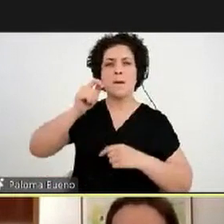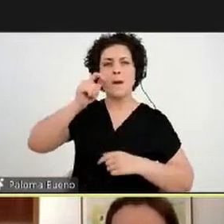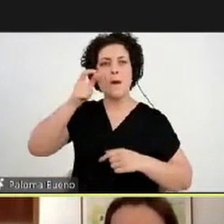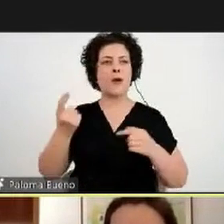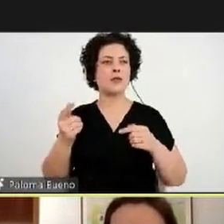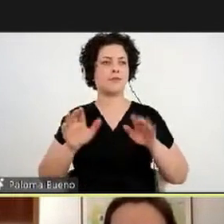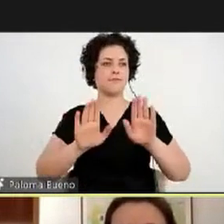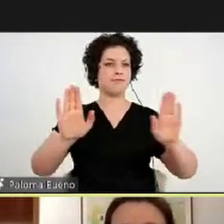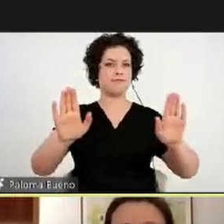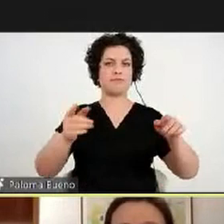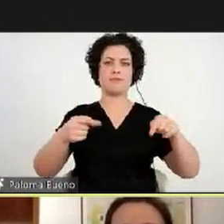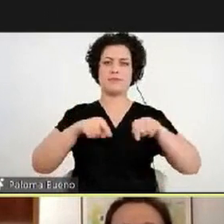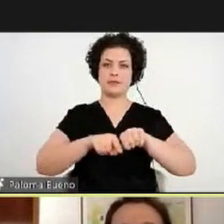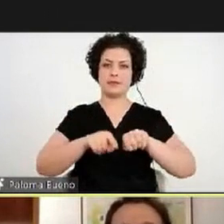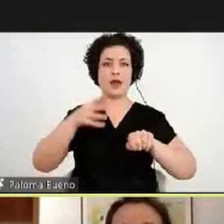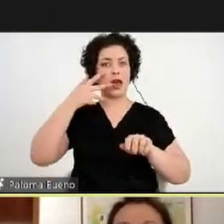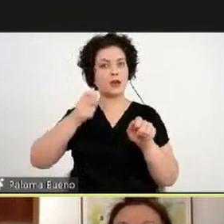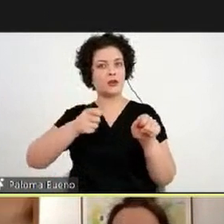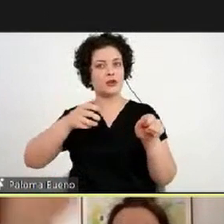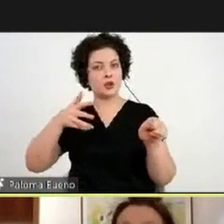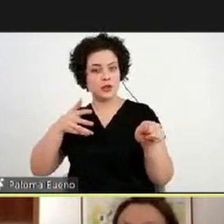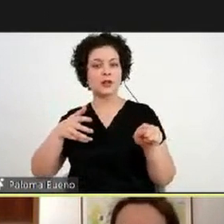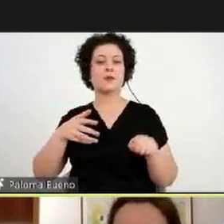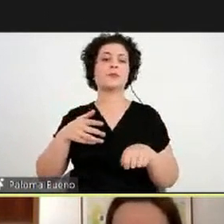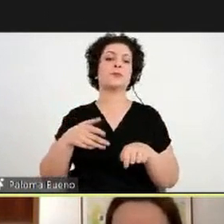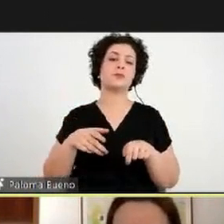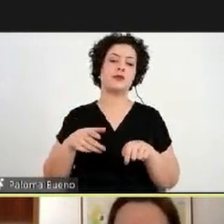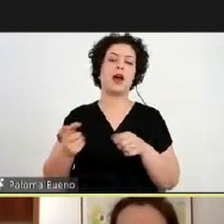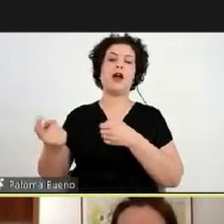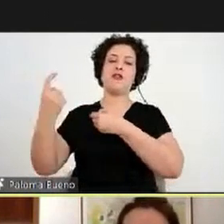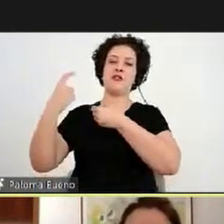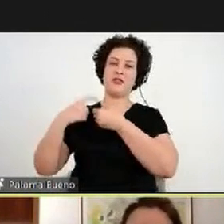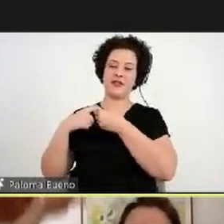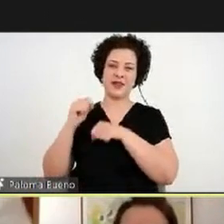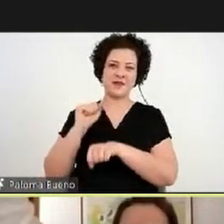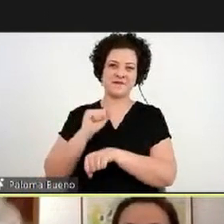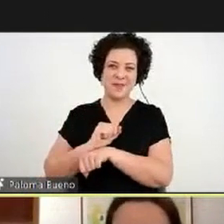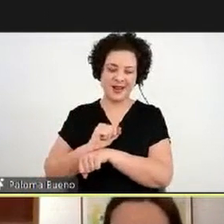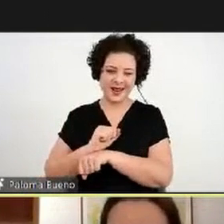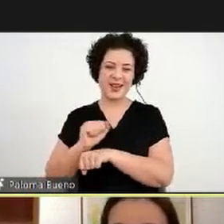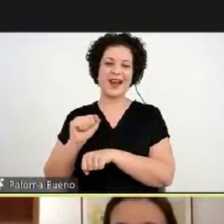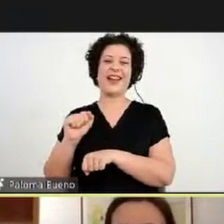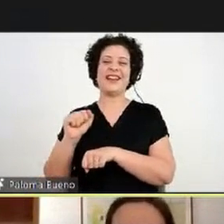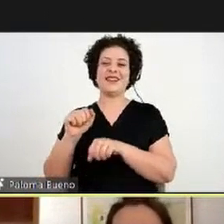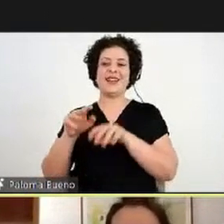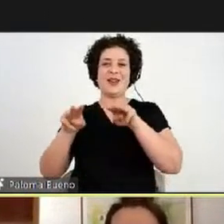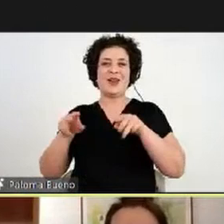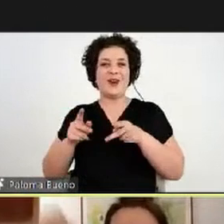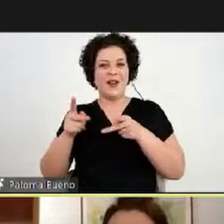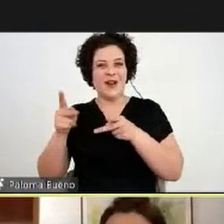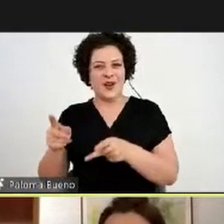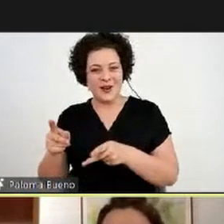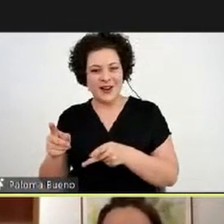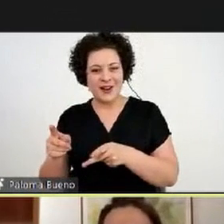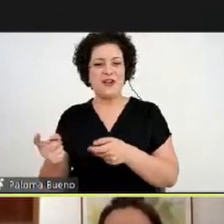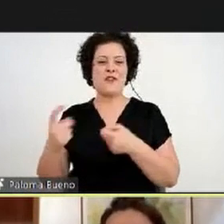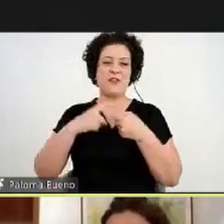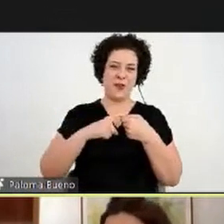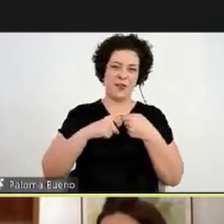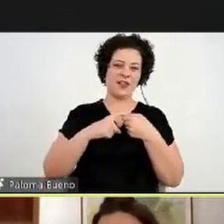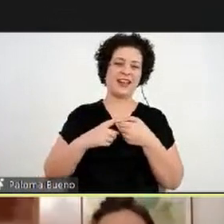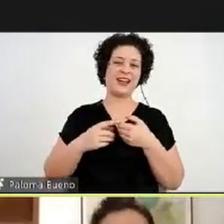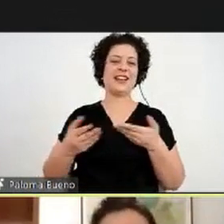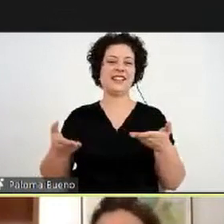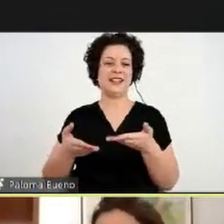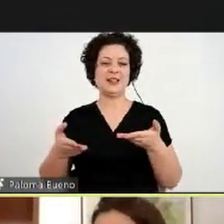com os indígenas. E aí eu volto, eu só fui até o Alfre e volto, só para